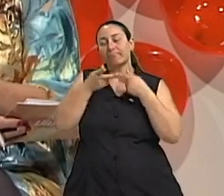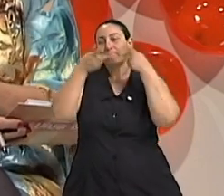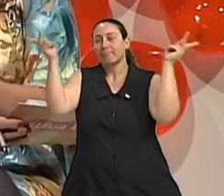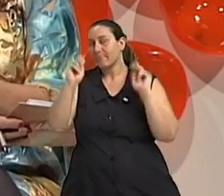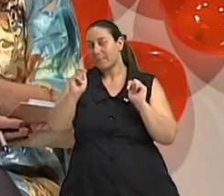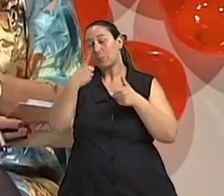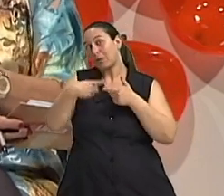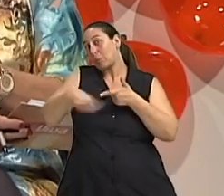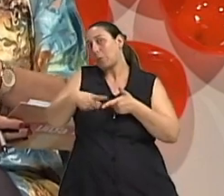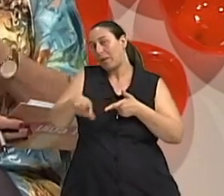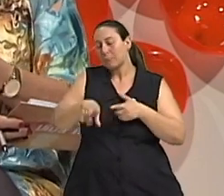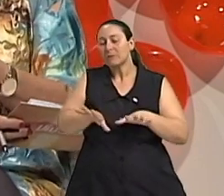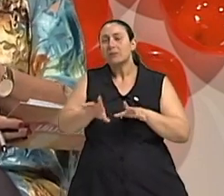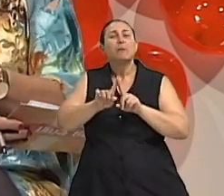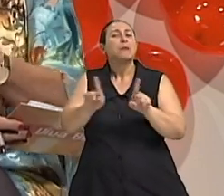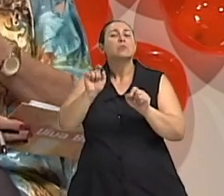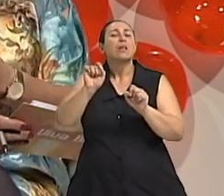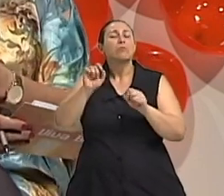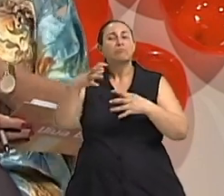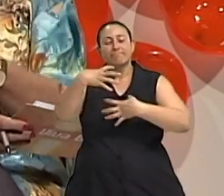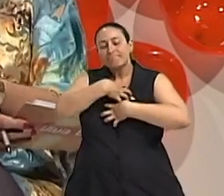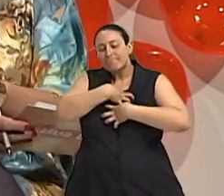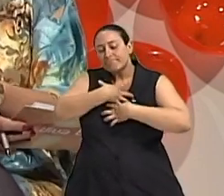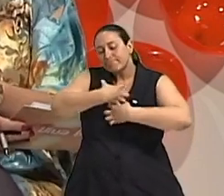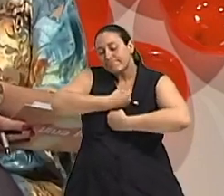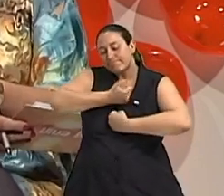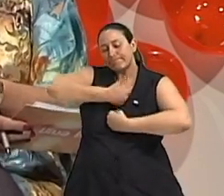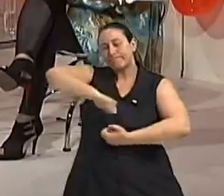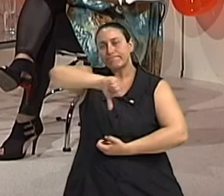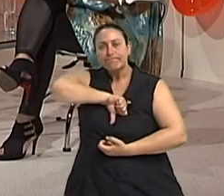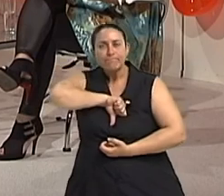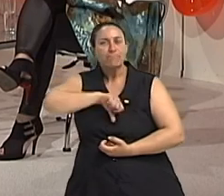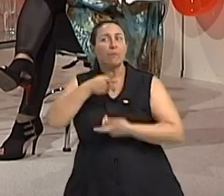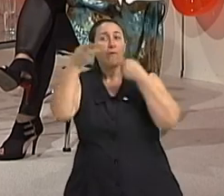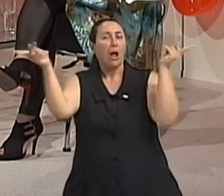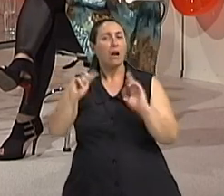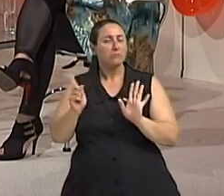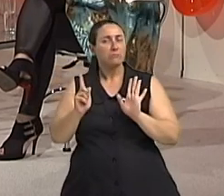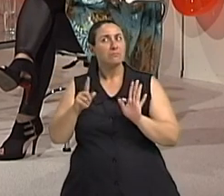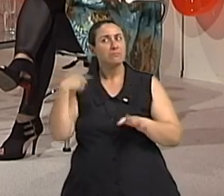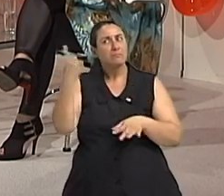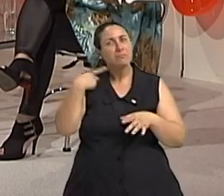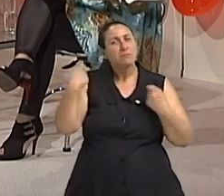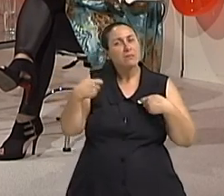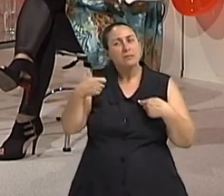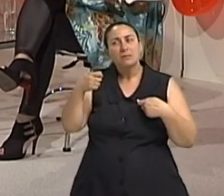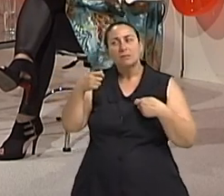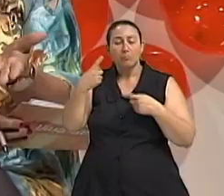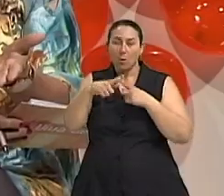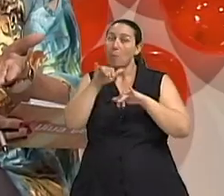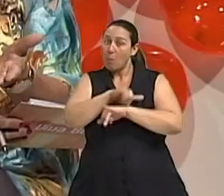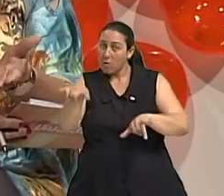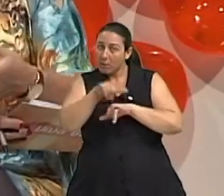problema até posso dizer baixa autoestima se fecham e não falam a gente precisa realmente o programa